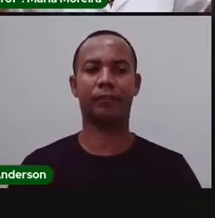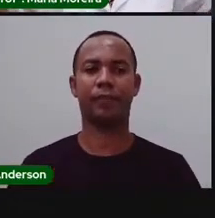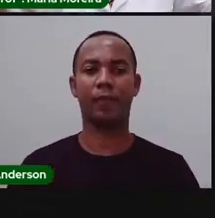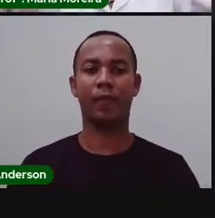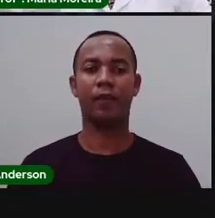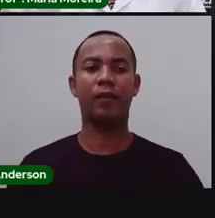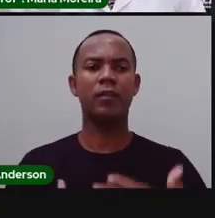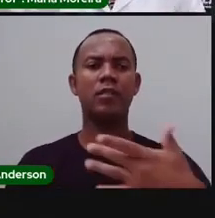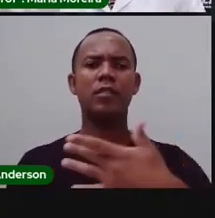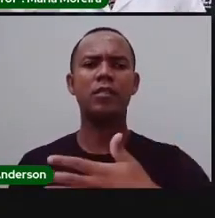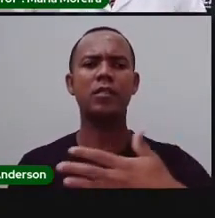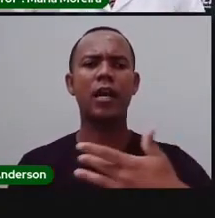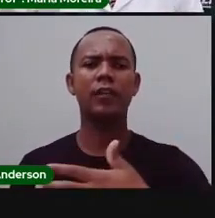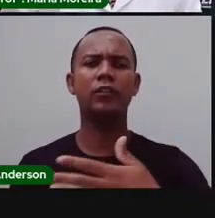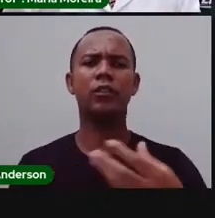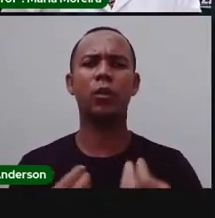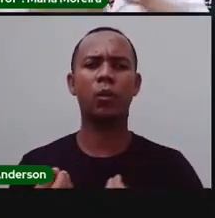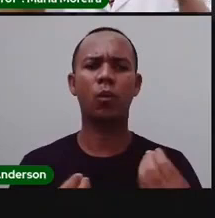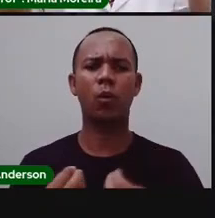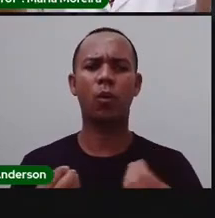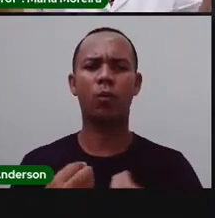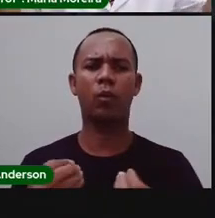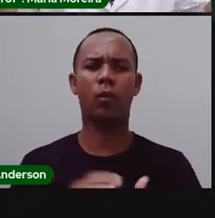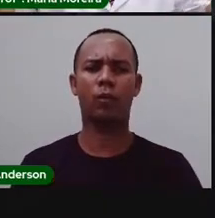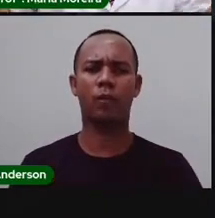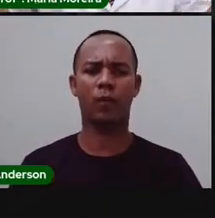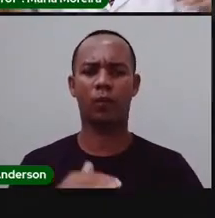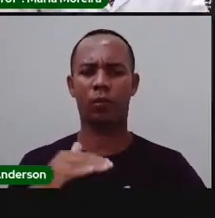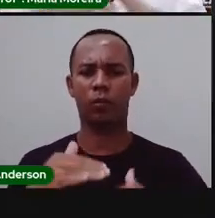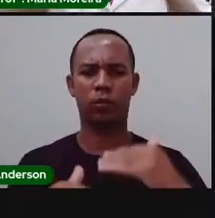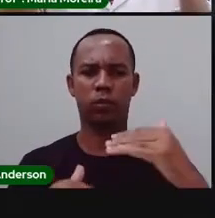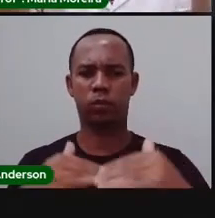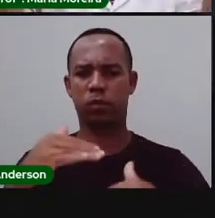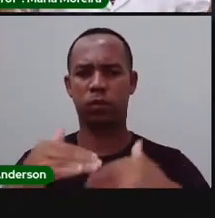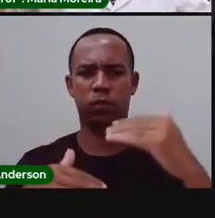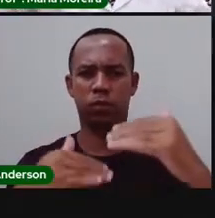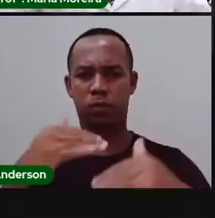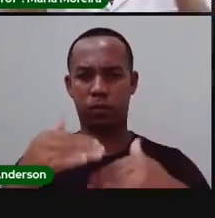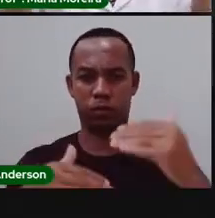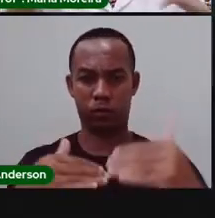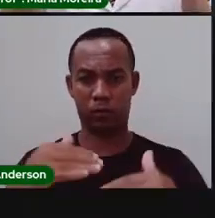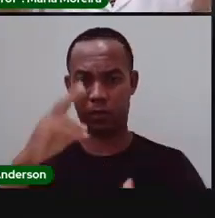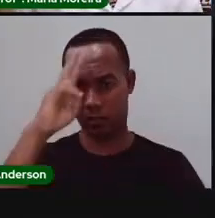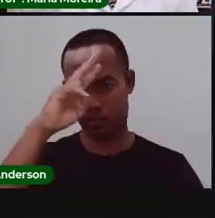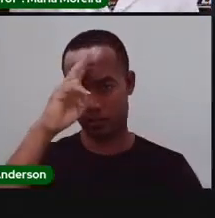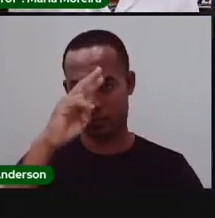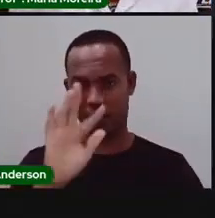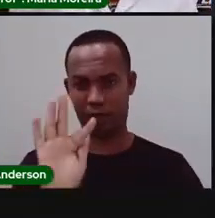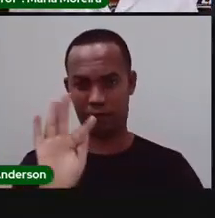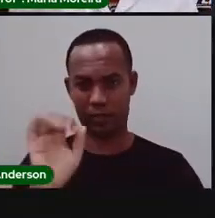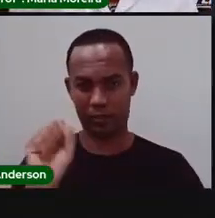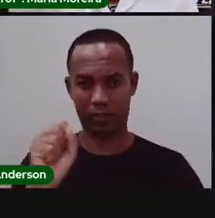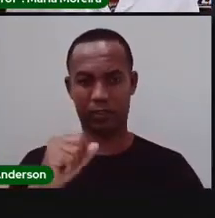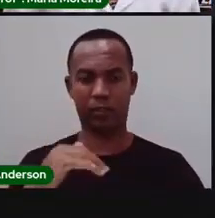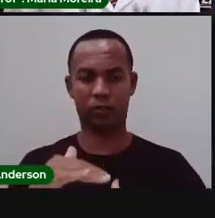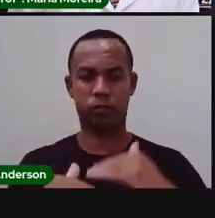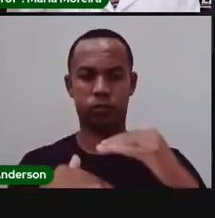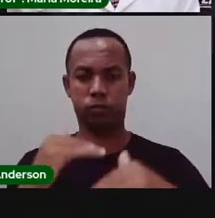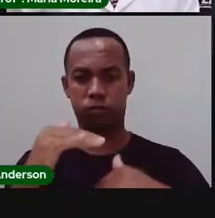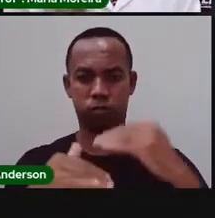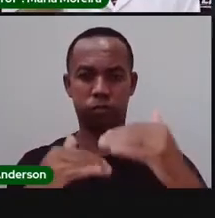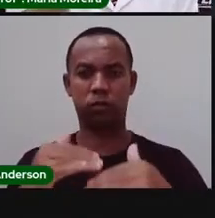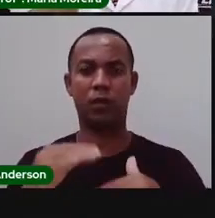cidade se manteria dentro dele. Mas se com o passar do tempo ela vai o quê? Crescendo. Lembra que a PRO falou que Feira cresceu, cresceu, cresceu muito e cresceu rápido?